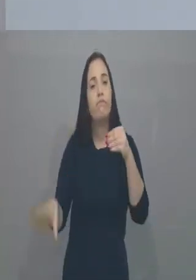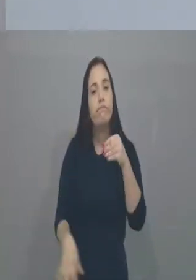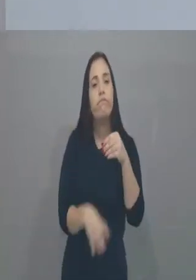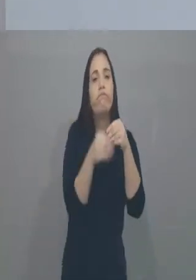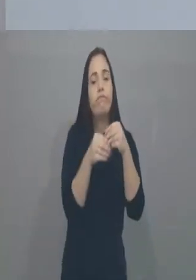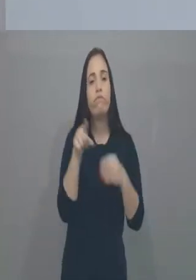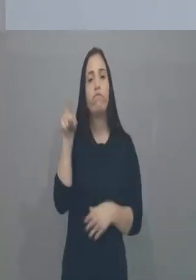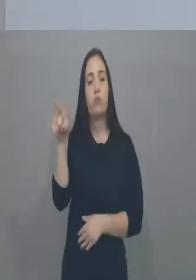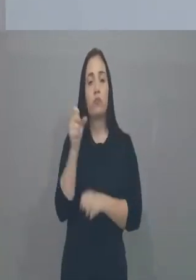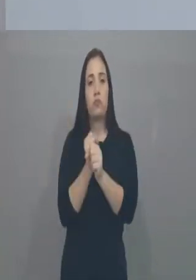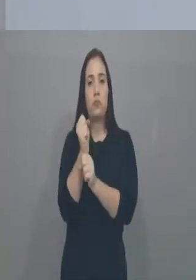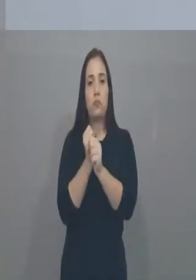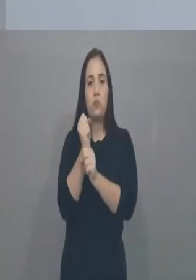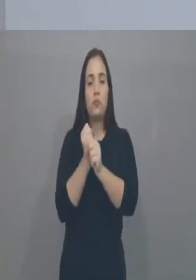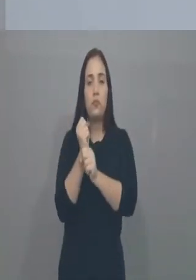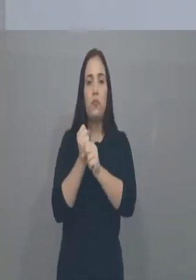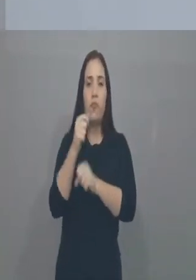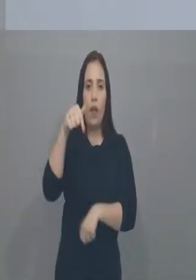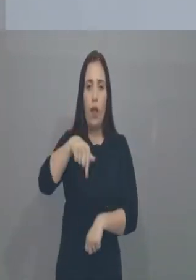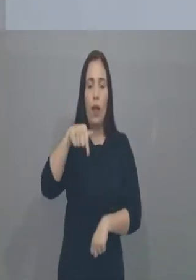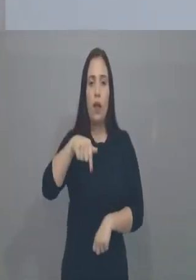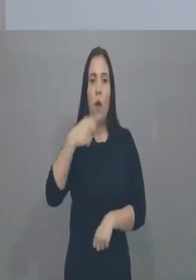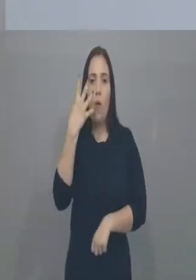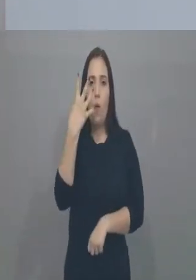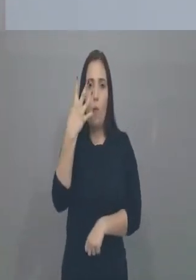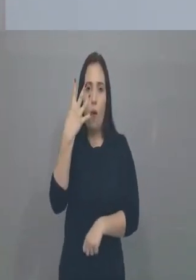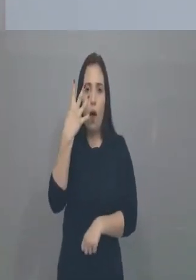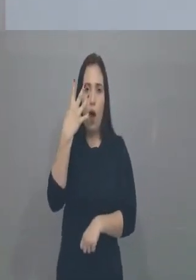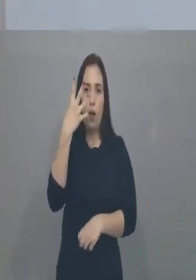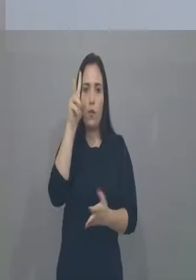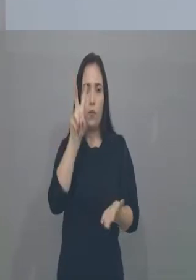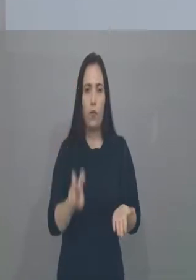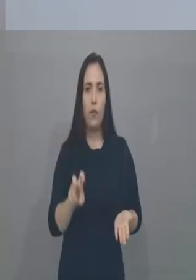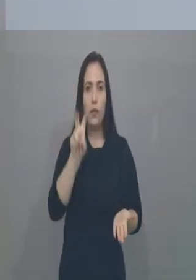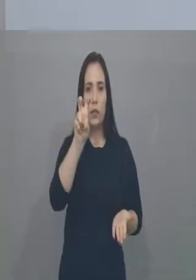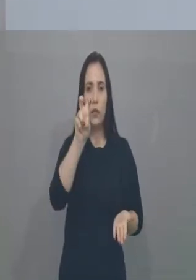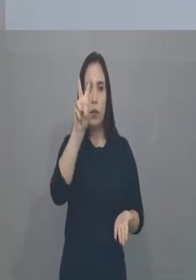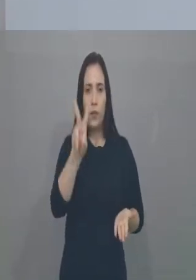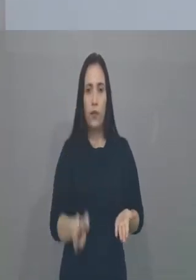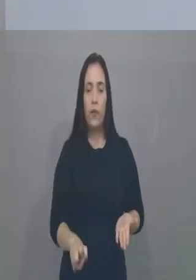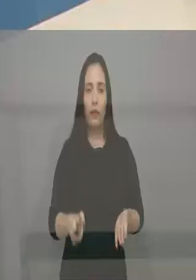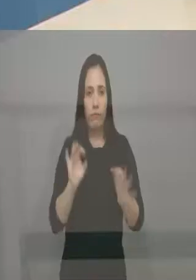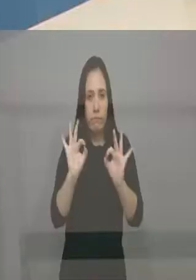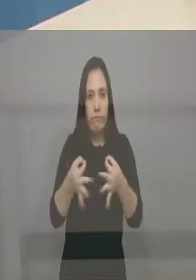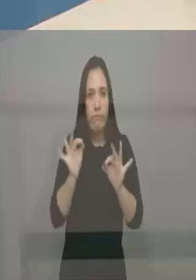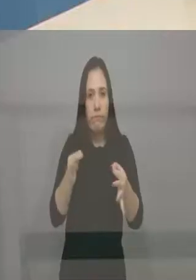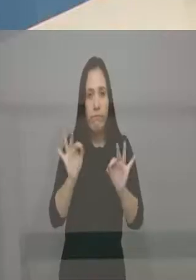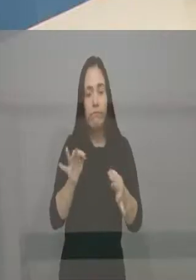Você ficou aqui, deputado, quatro mandatos seguidos, não? Cinco. Cinco. Cinco mandatos seguidos.